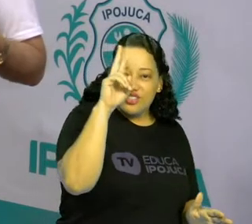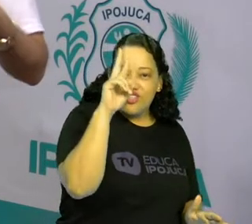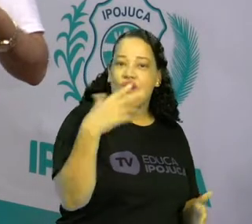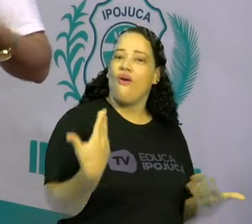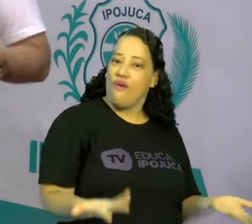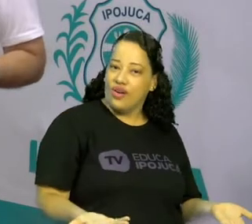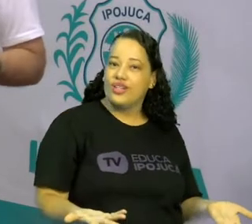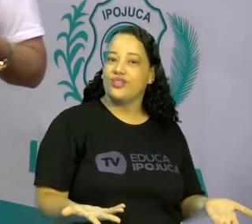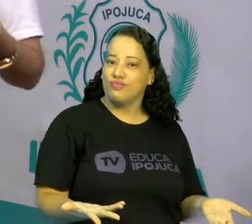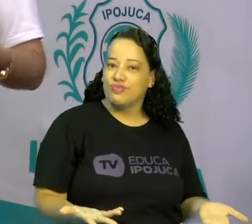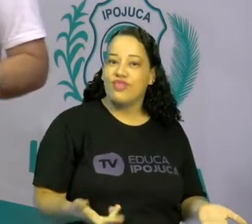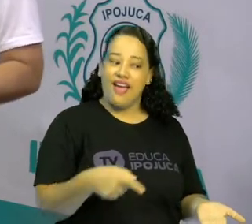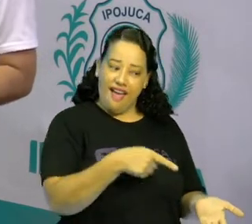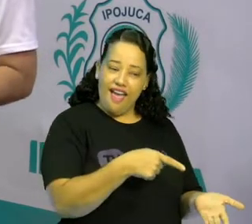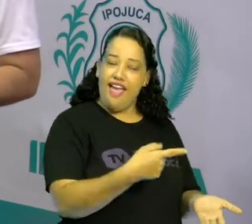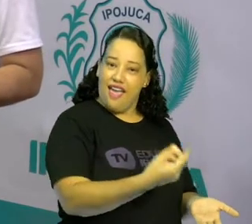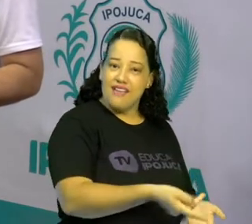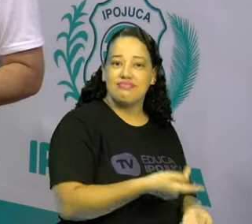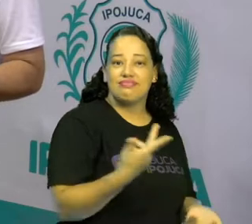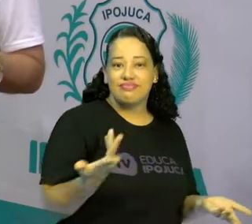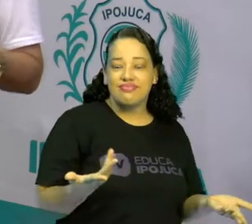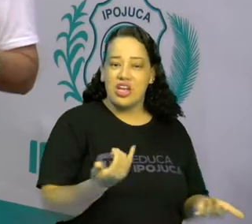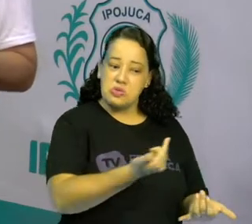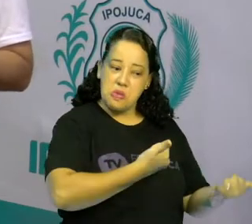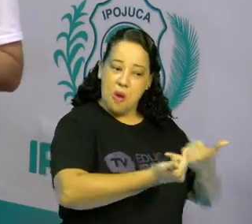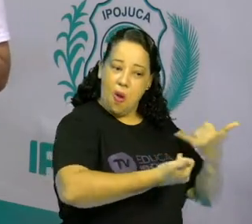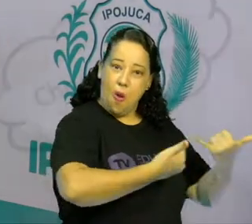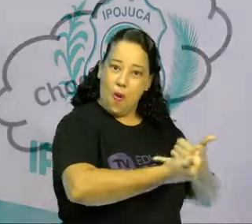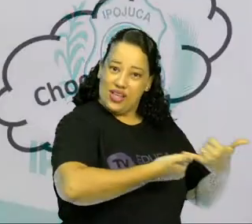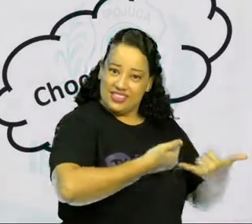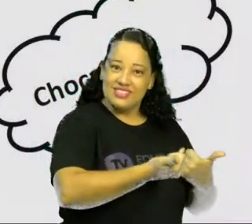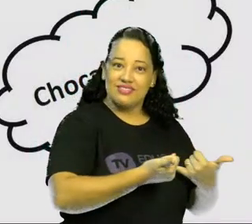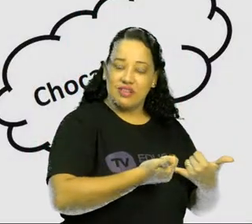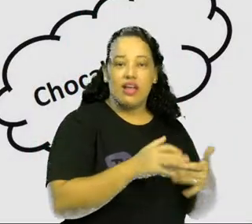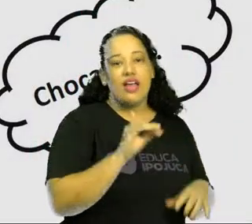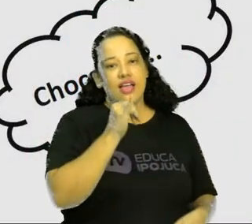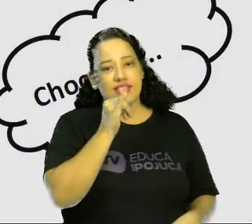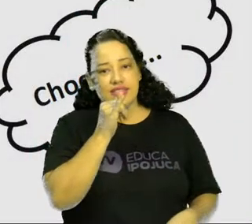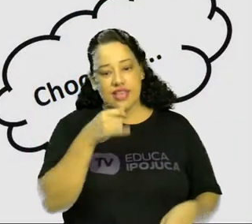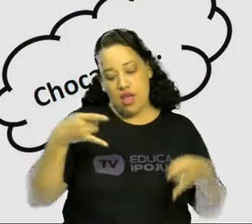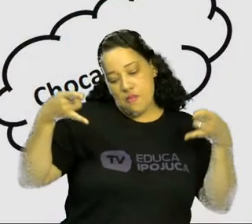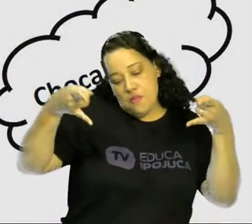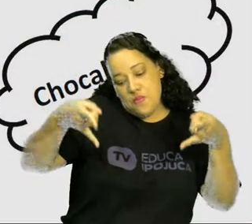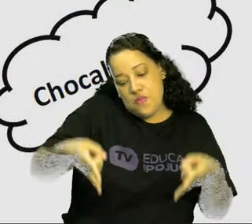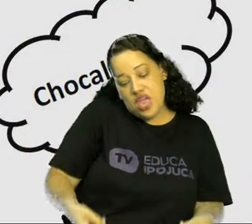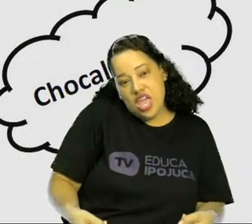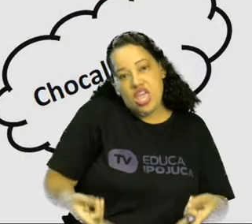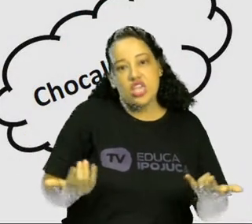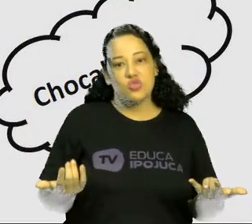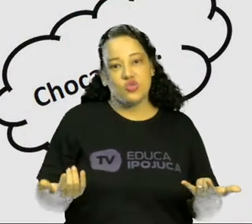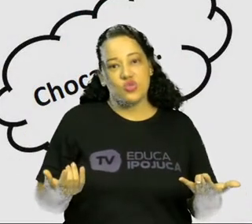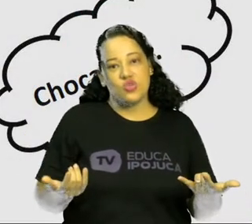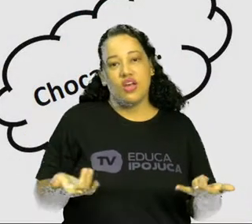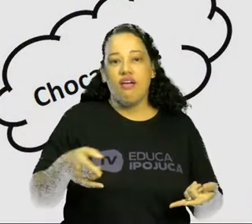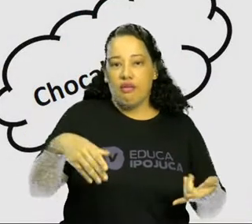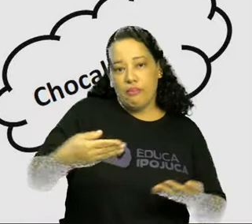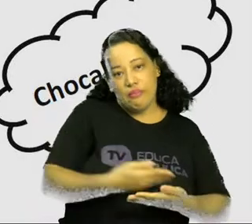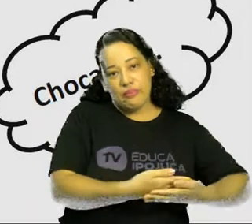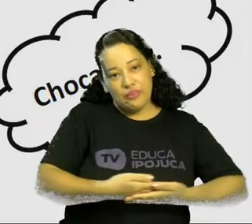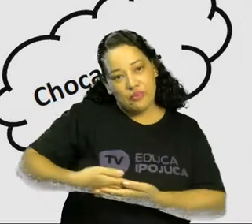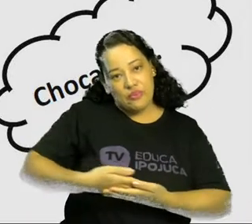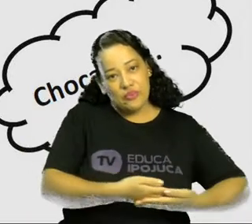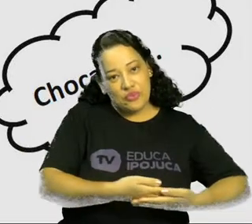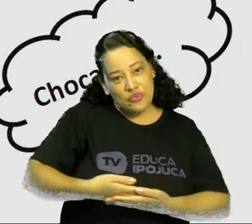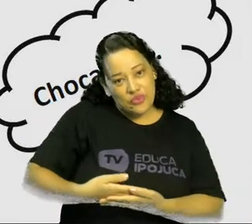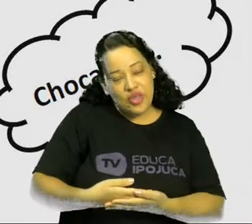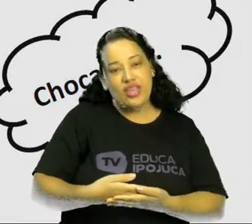Como assim contam parte da nossa história? Vejam bem, o berço, a fralda, tudo isso são alguns